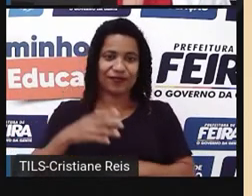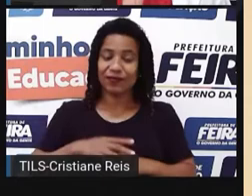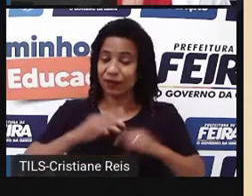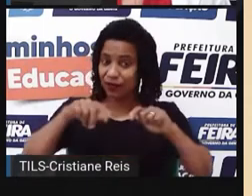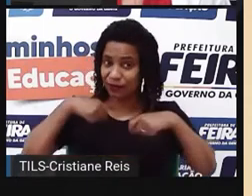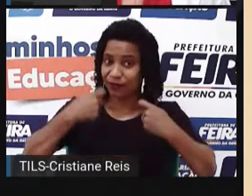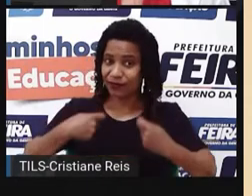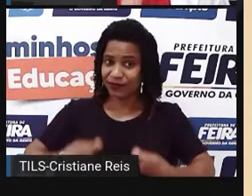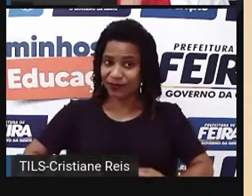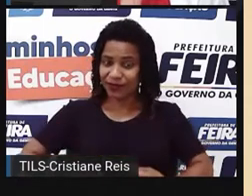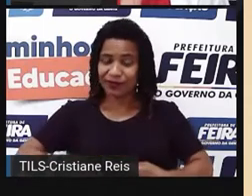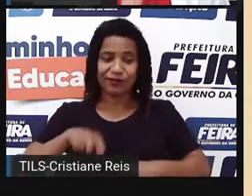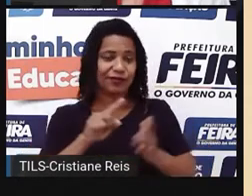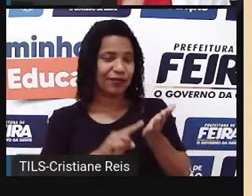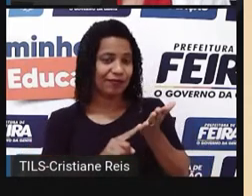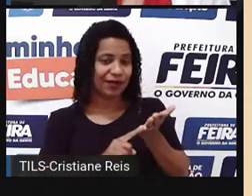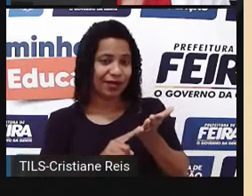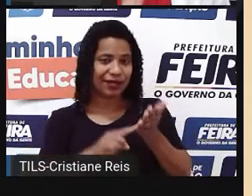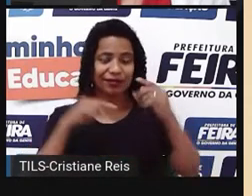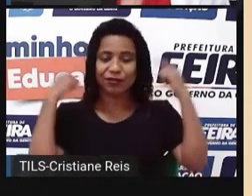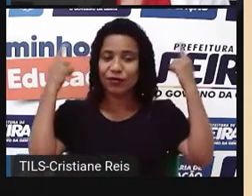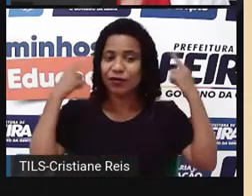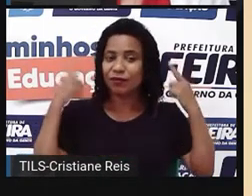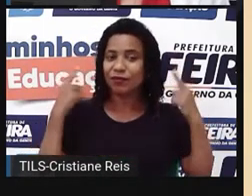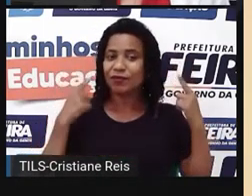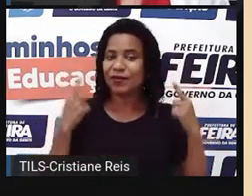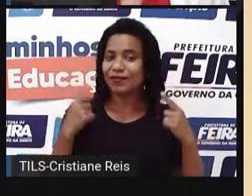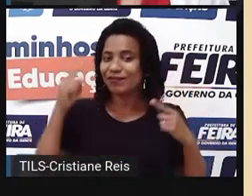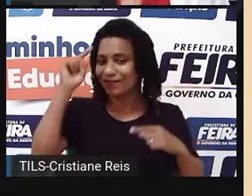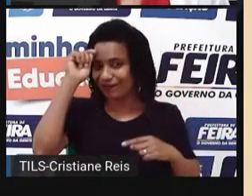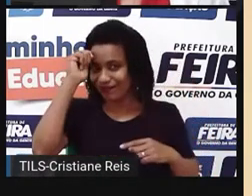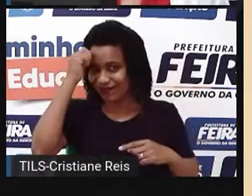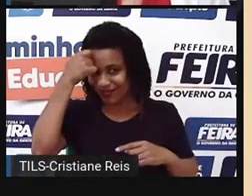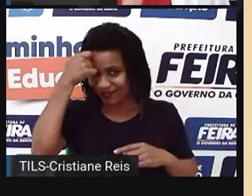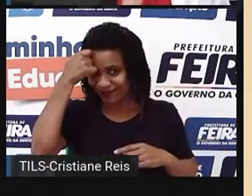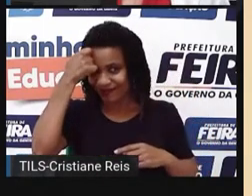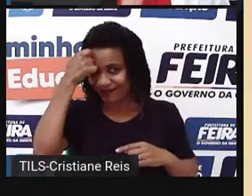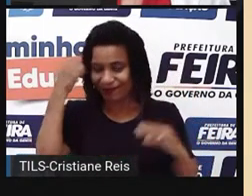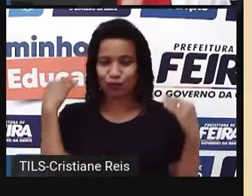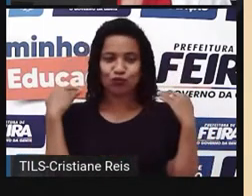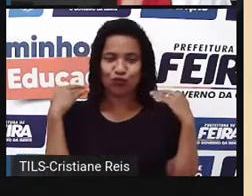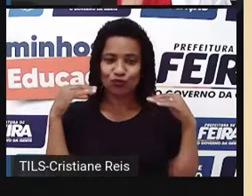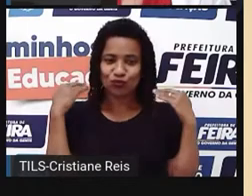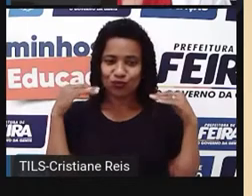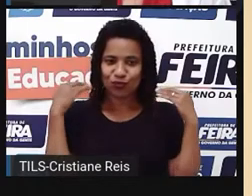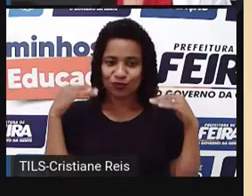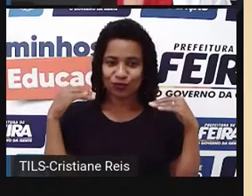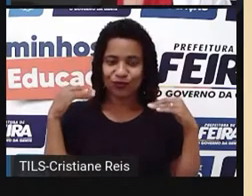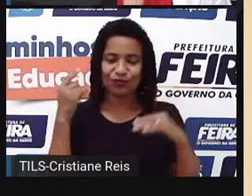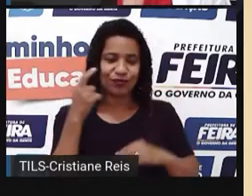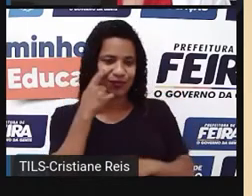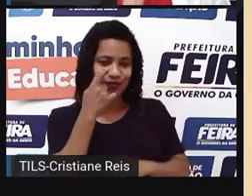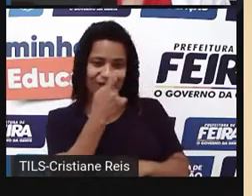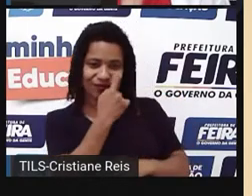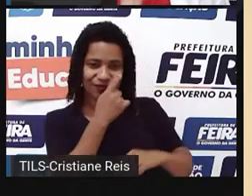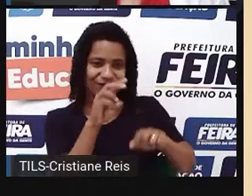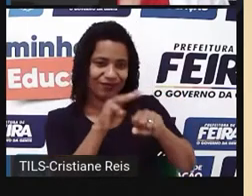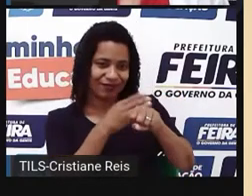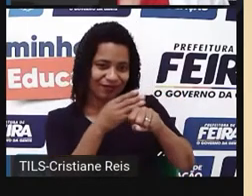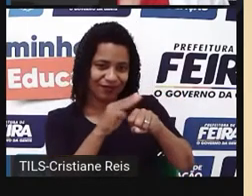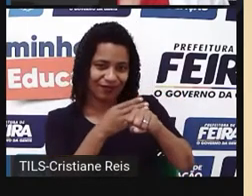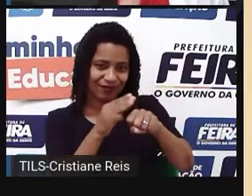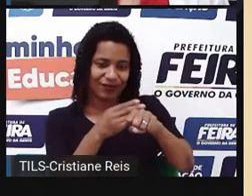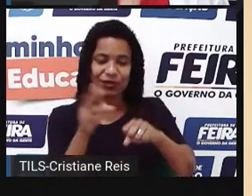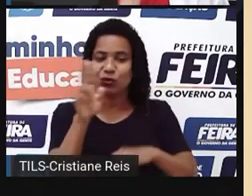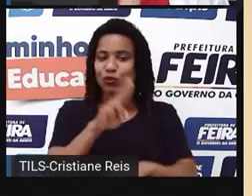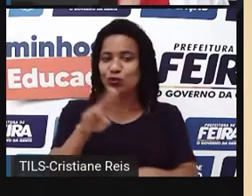sou parda, tenho cabelos crespos, ondulados, de tamanho médio. Meus olhos são castanhos, uso